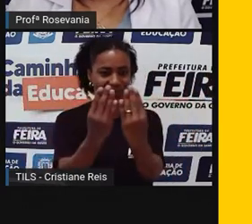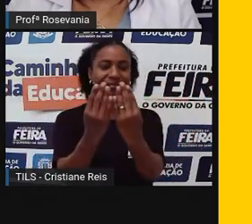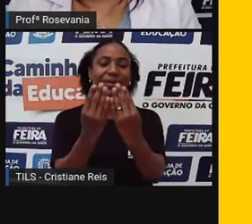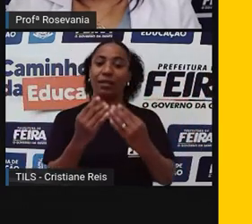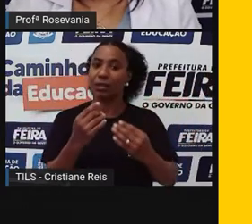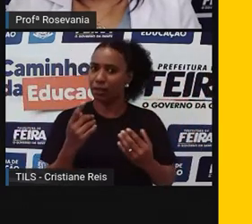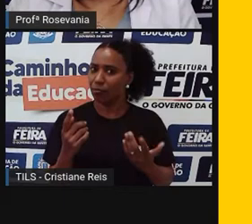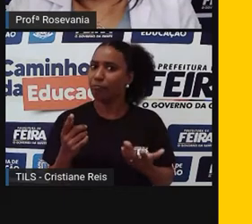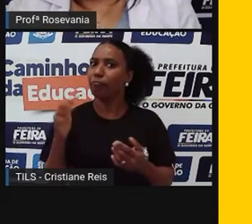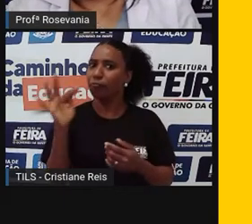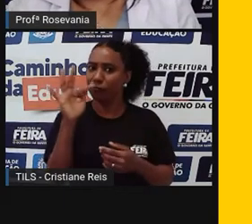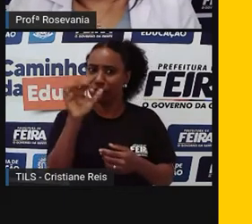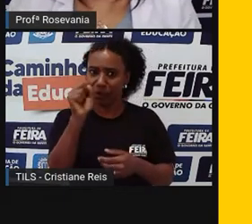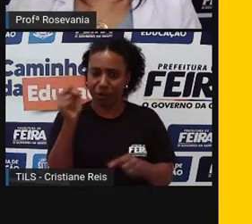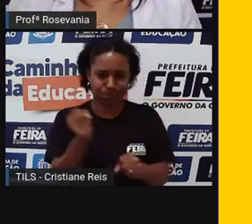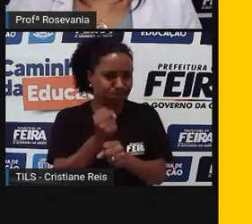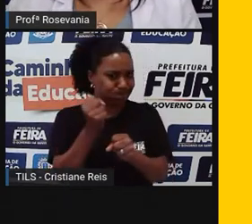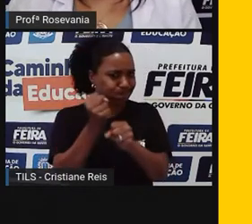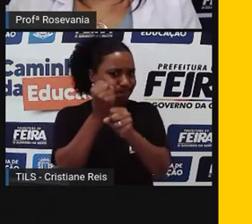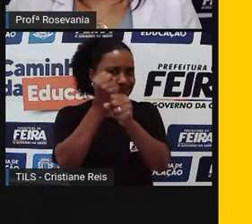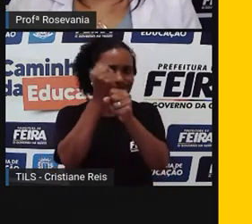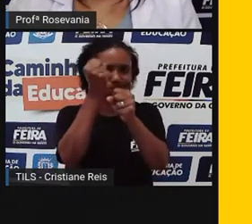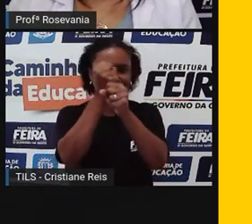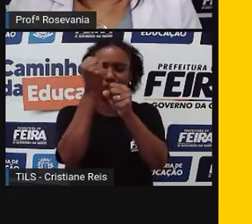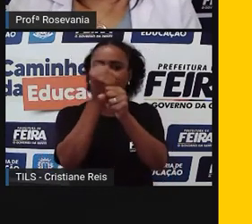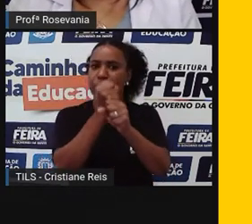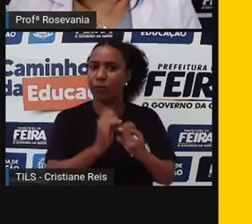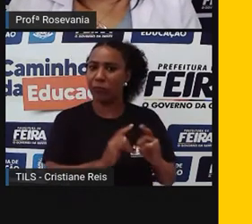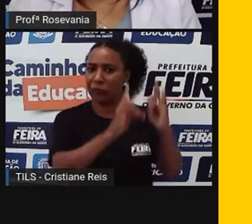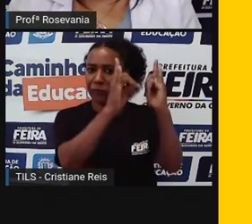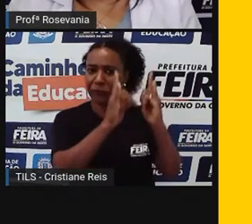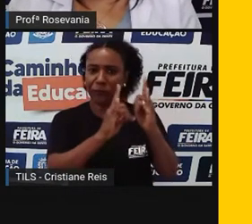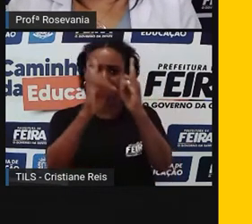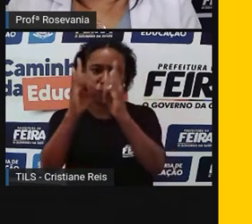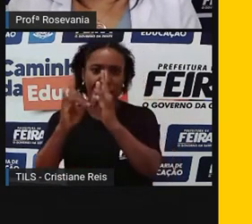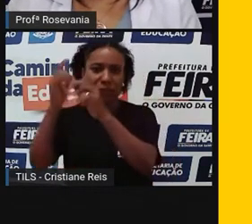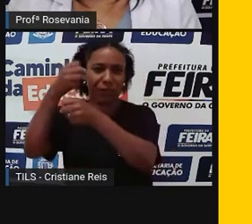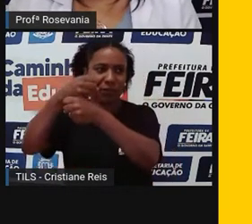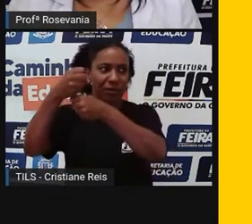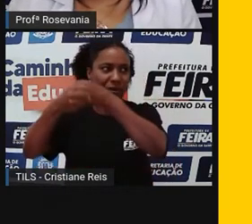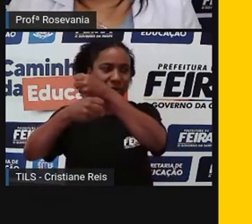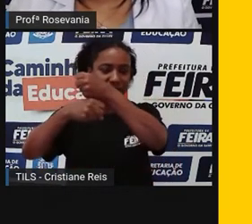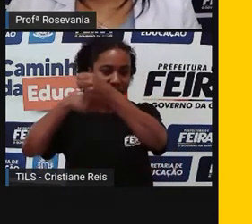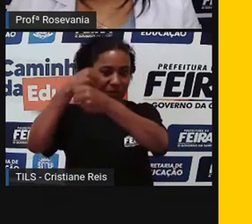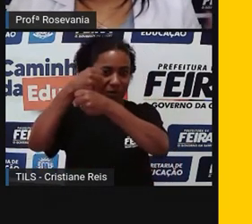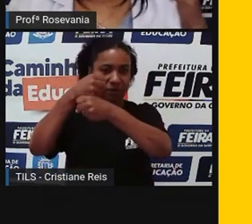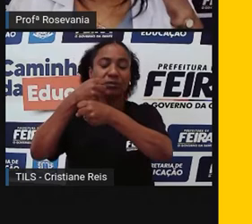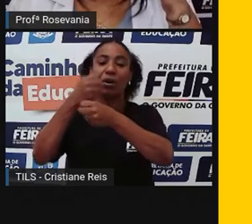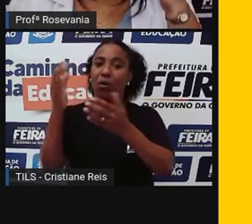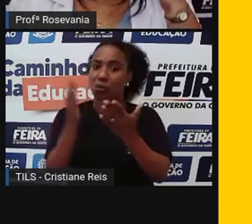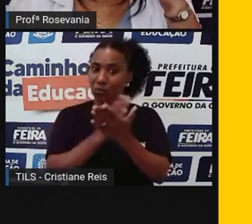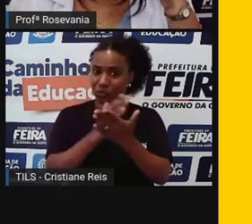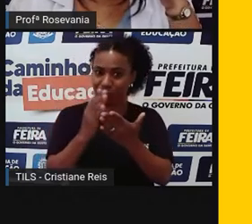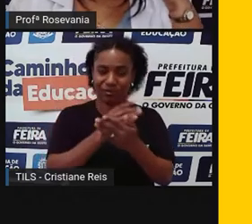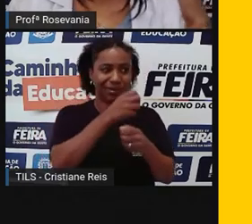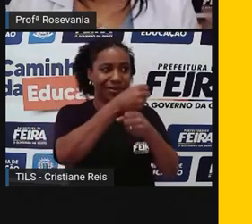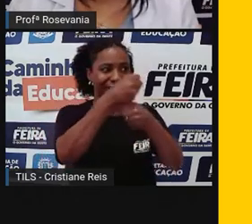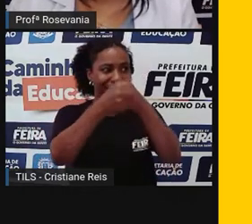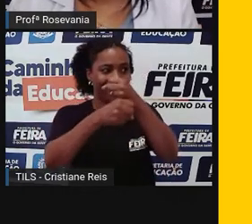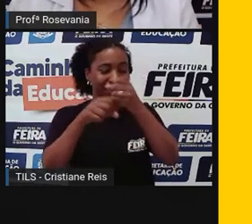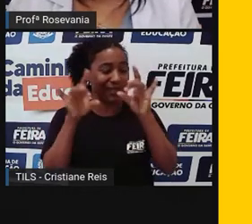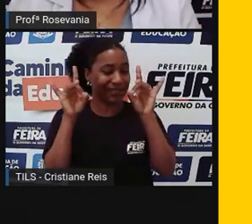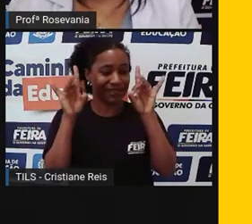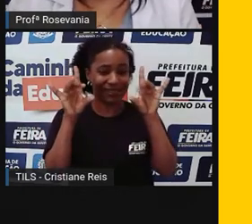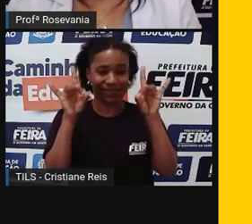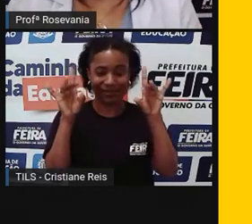muitos prédios de apartamentos, muitos apartamentos, eles são luxuosos, né, bem luxuosos mesmo